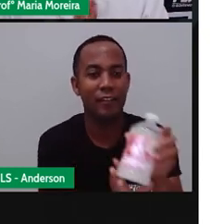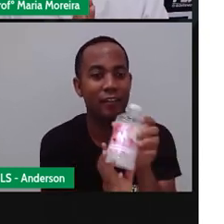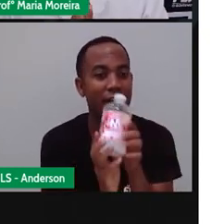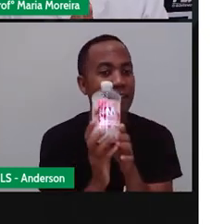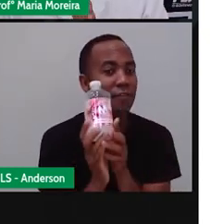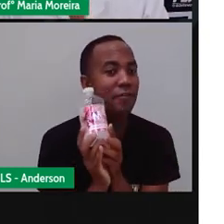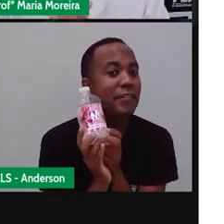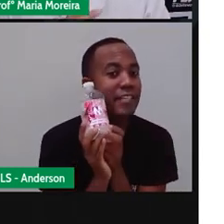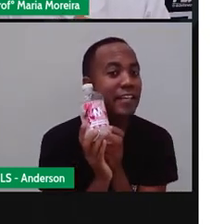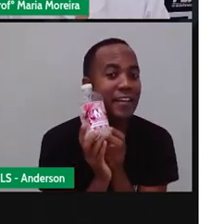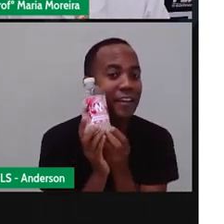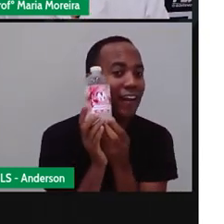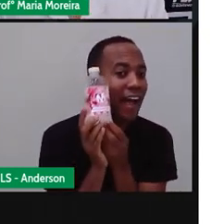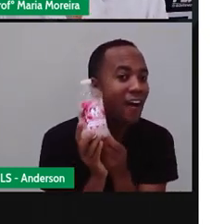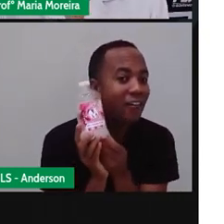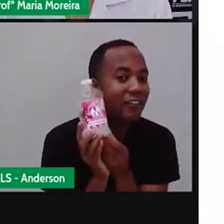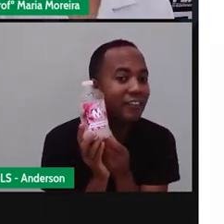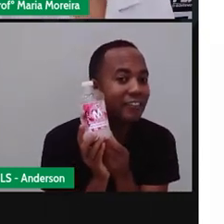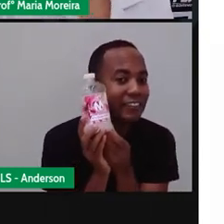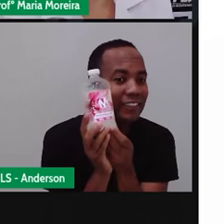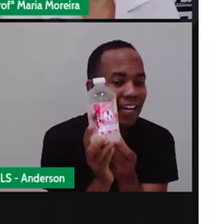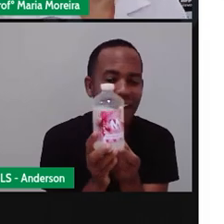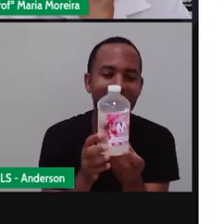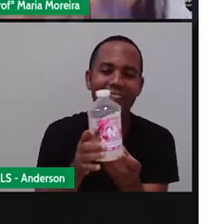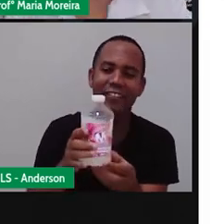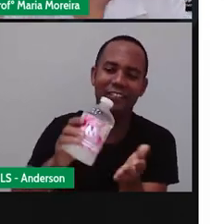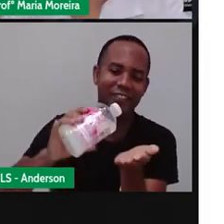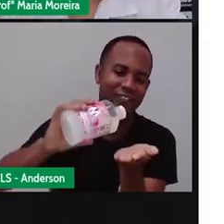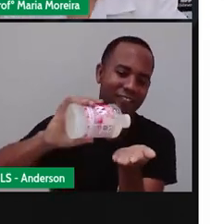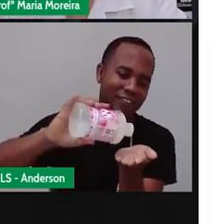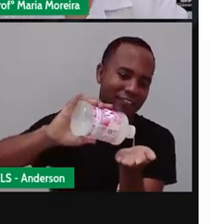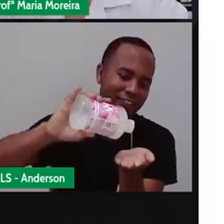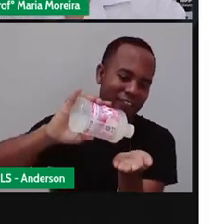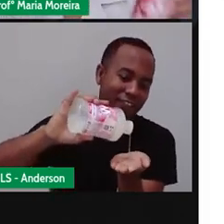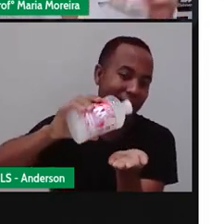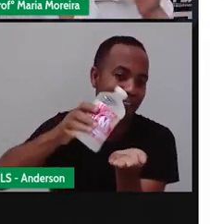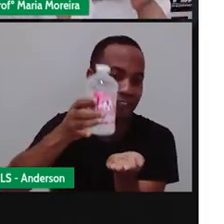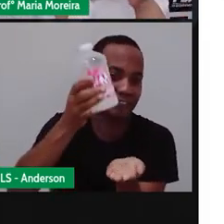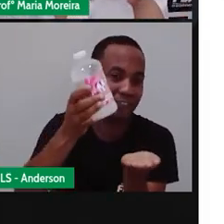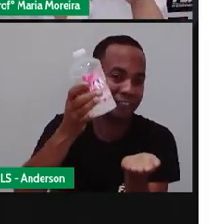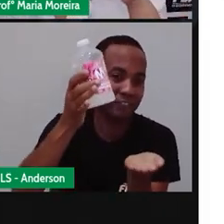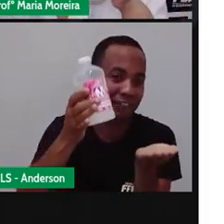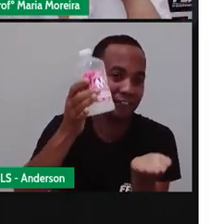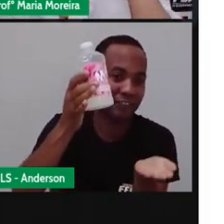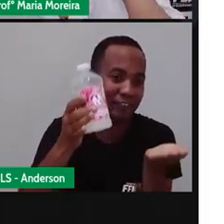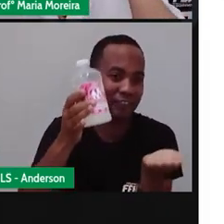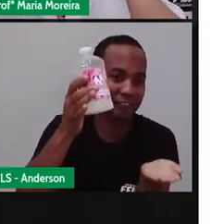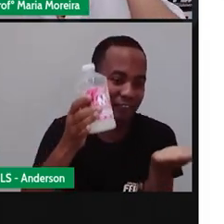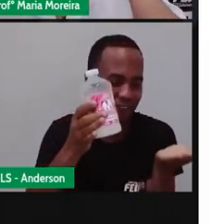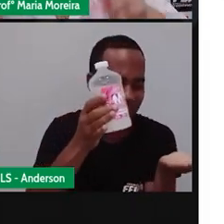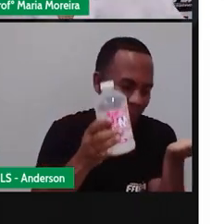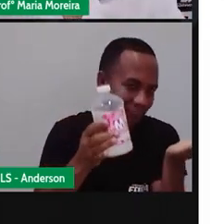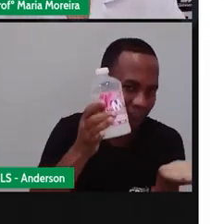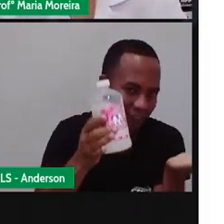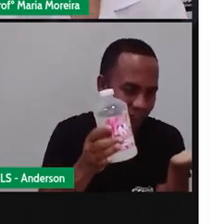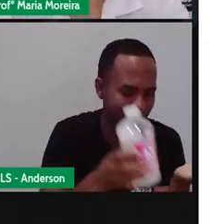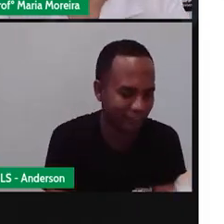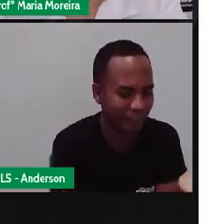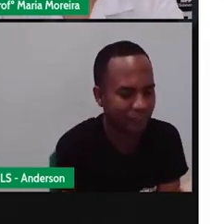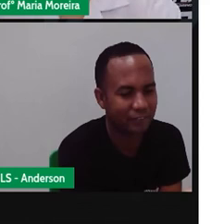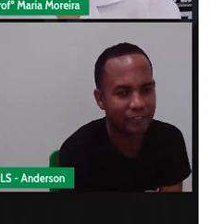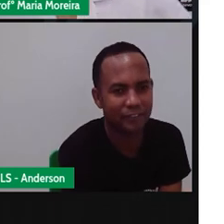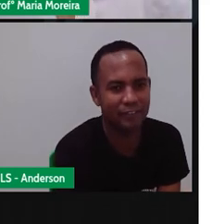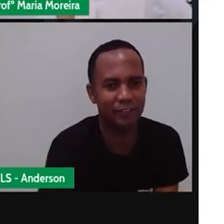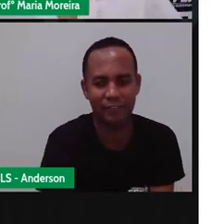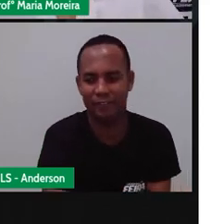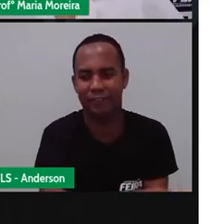lavar uma mão, álcool em gel e usem máscara, usem máscara, um beijo de